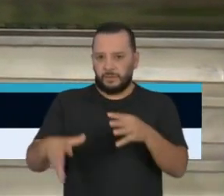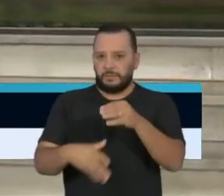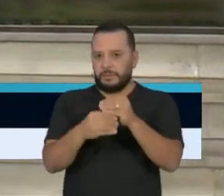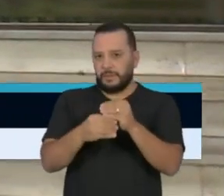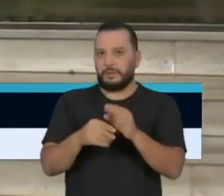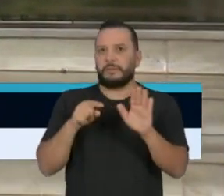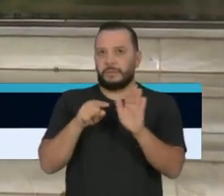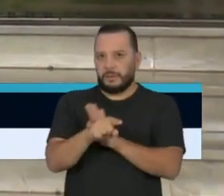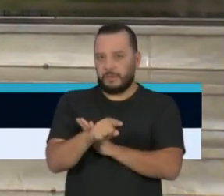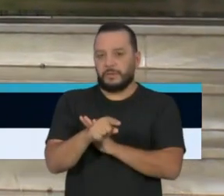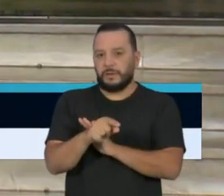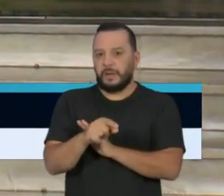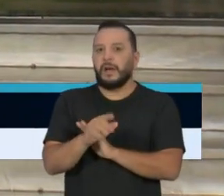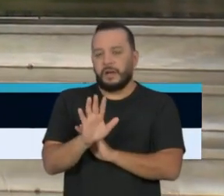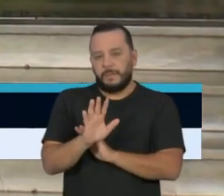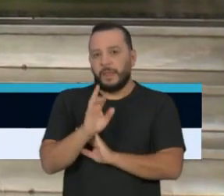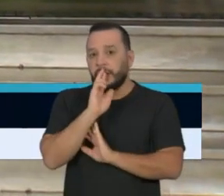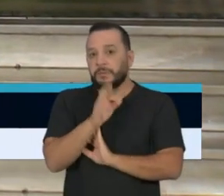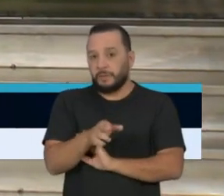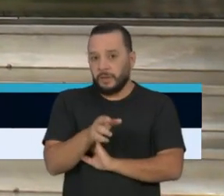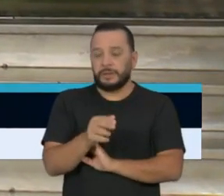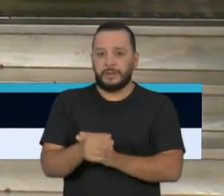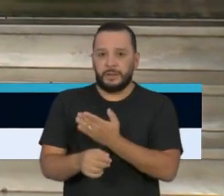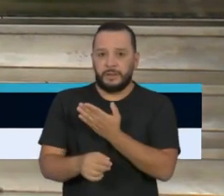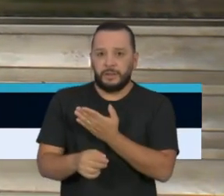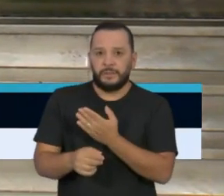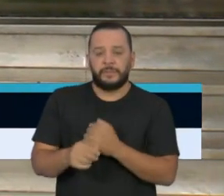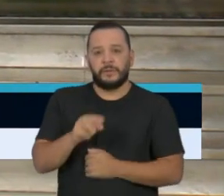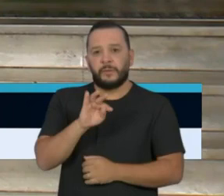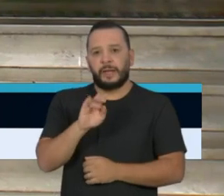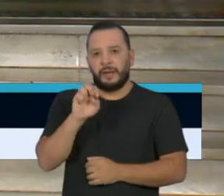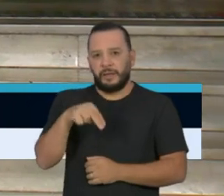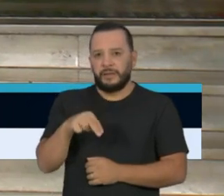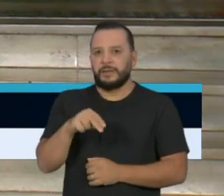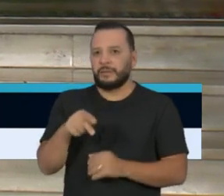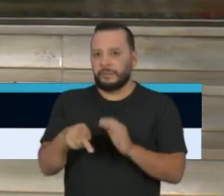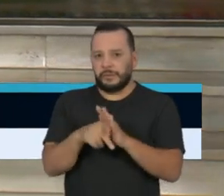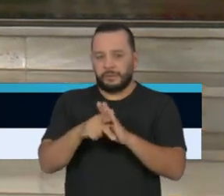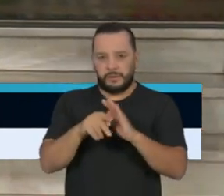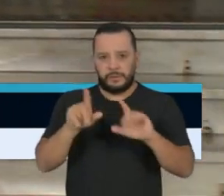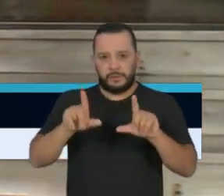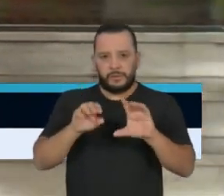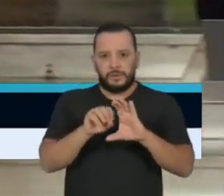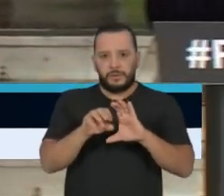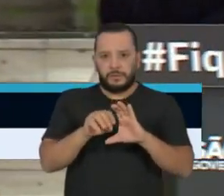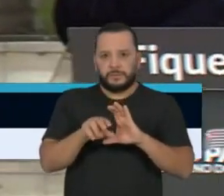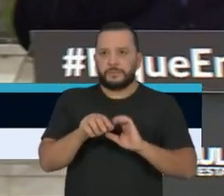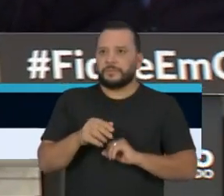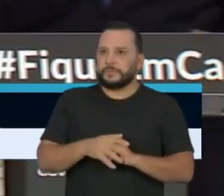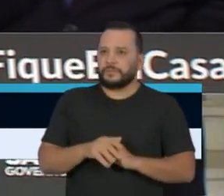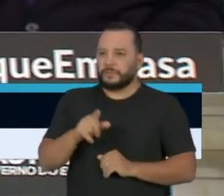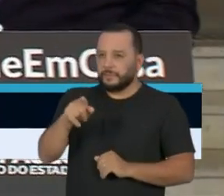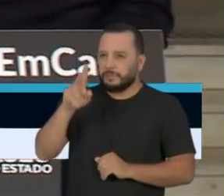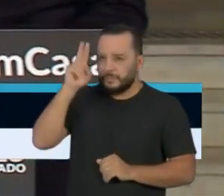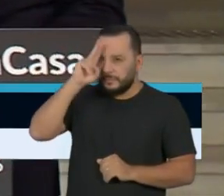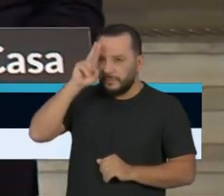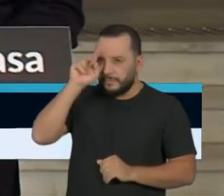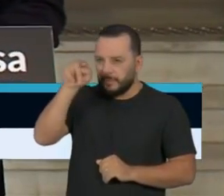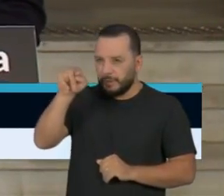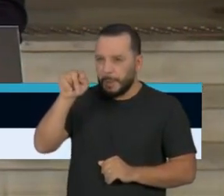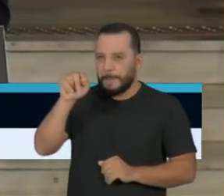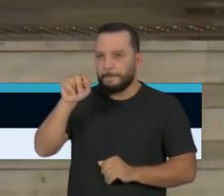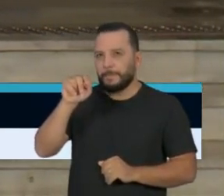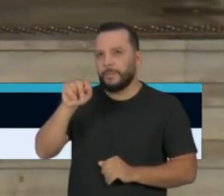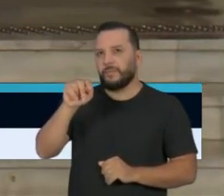resposta à pergunta do jornalista William Cury, da TV Globo, Globo News. Você está lembrado que você participa desde o primeiro